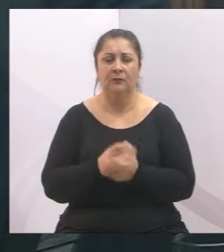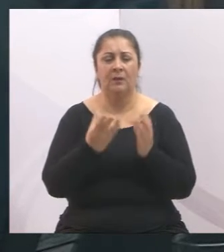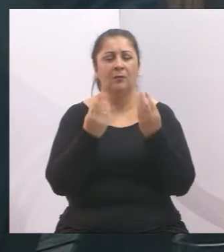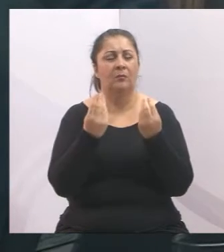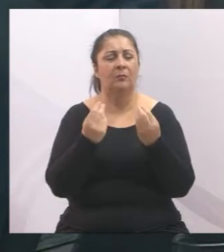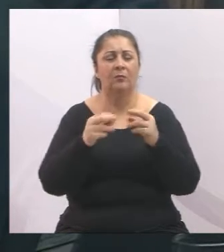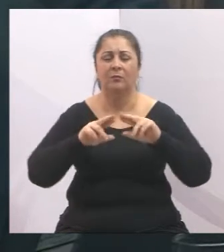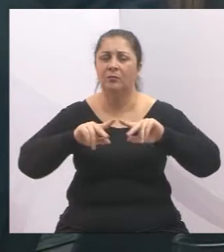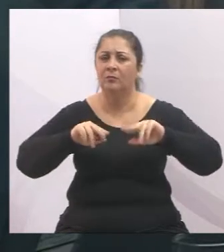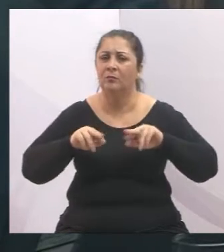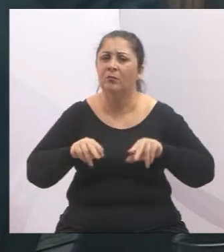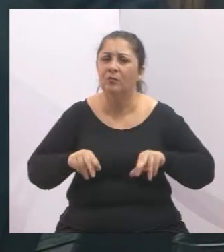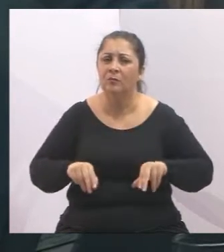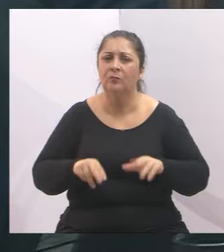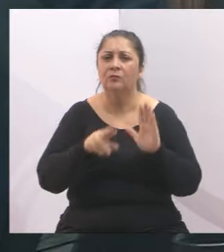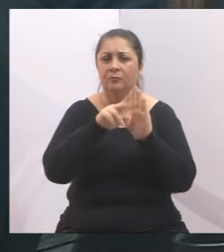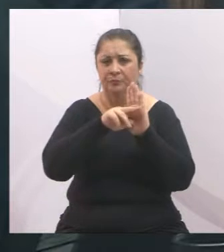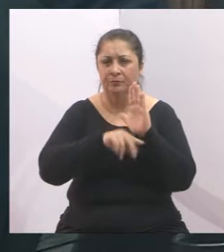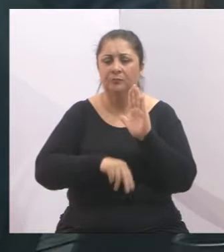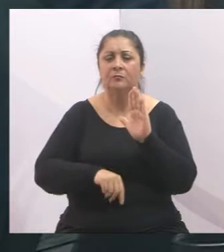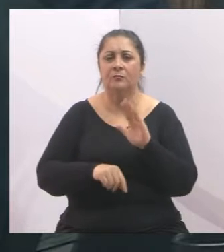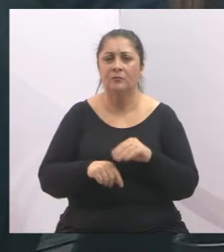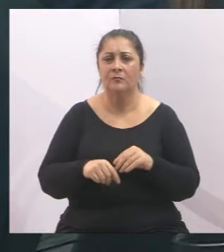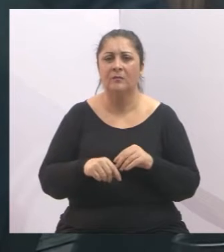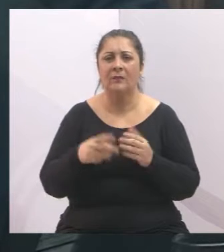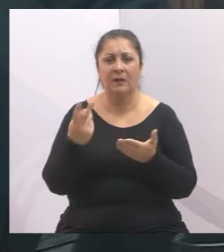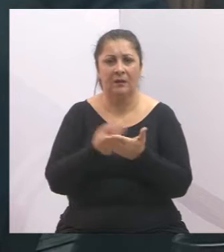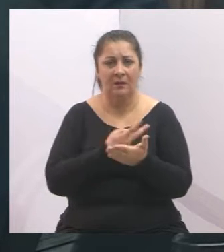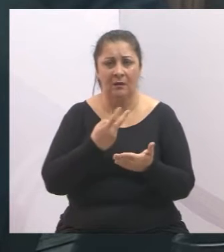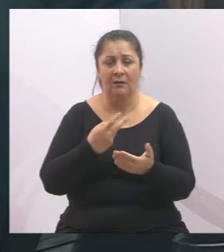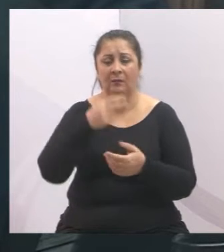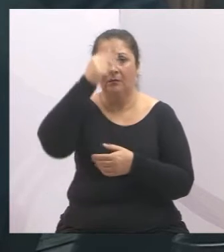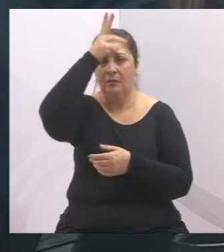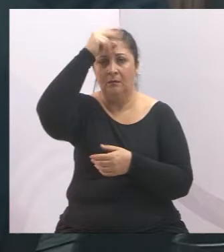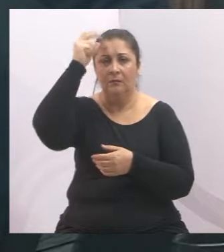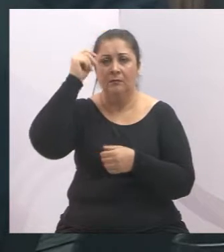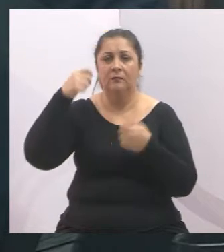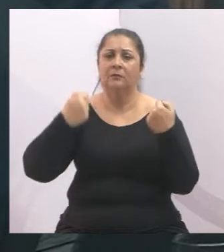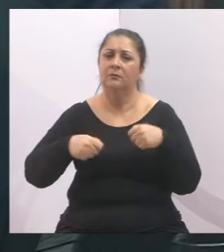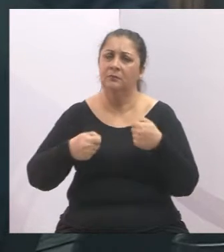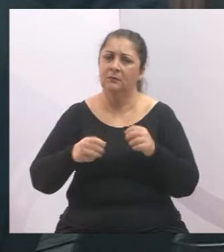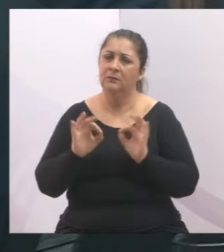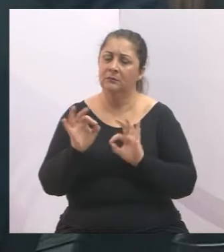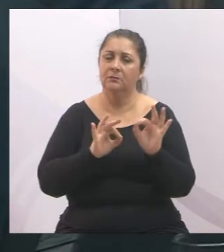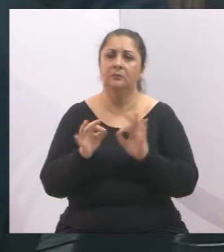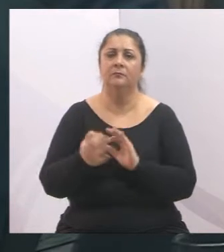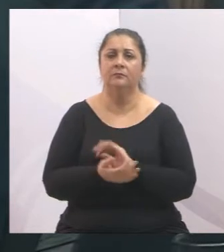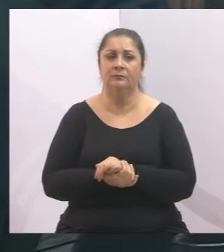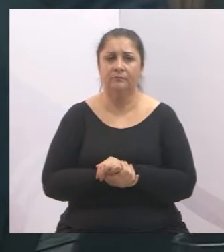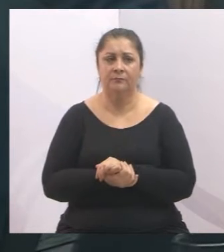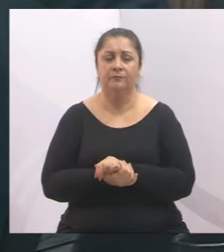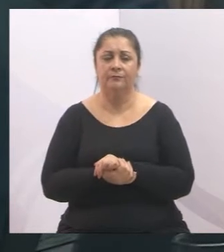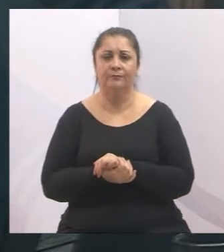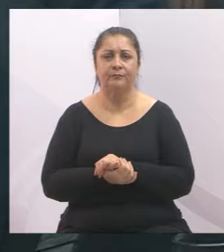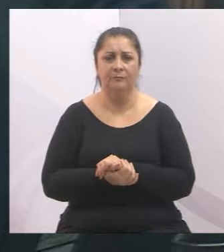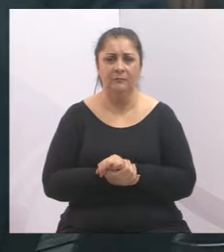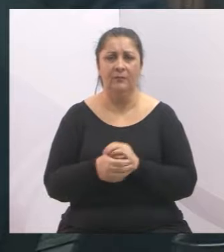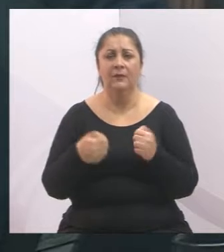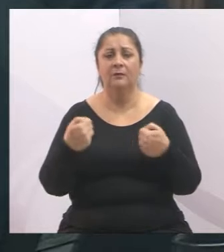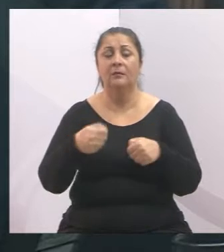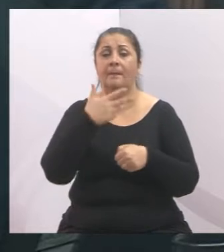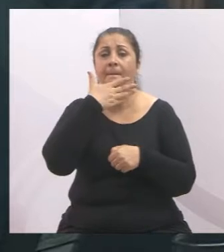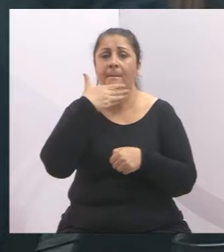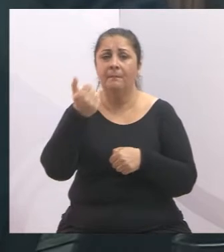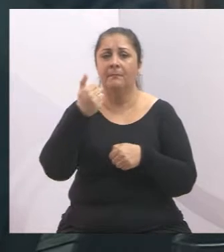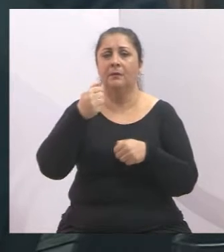de inconsistências que a Prefeitura precisa modernizar os seus mecanismos de fiscalização, mas ao mesmo